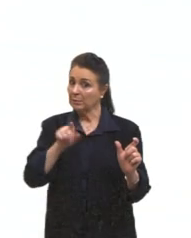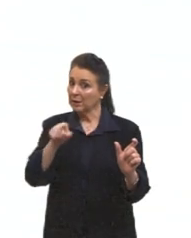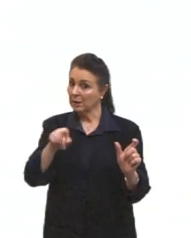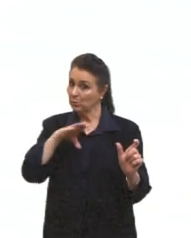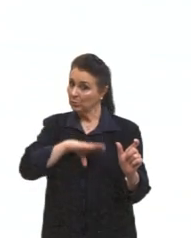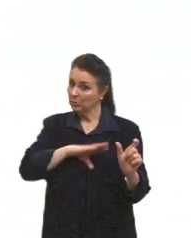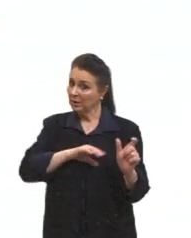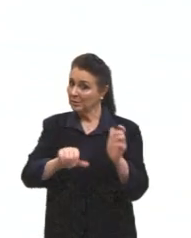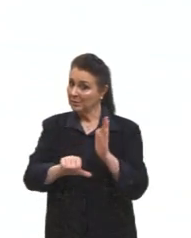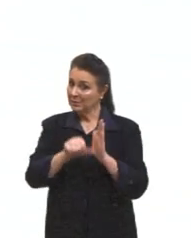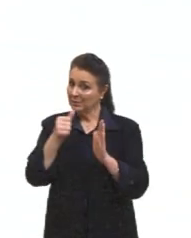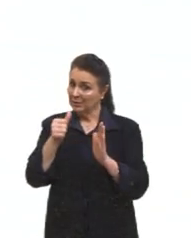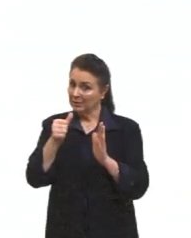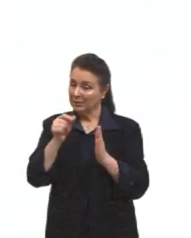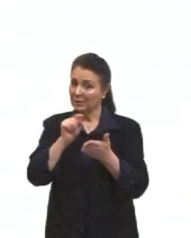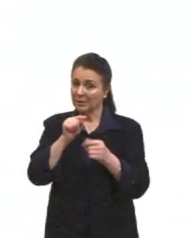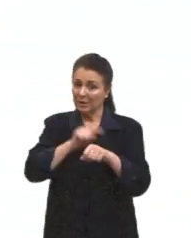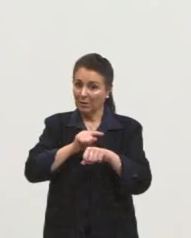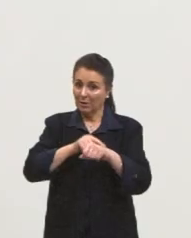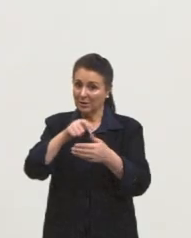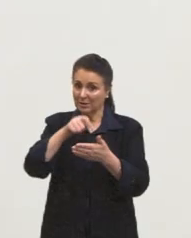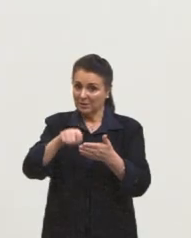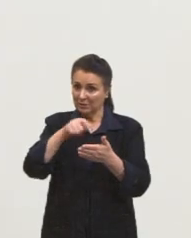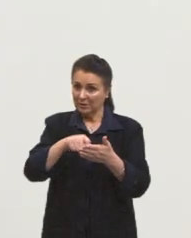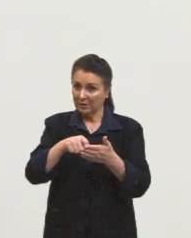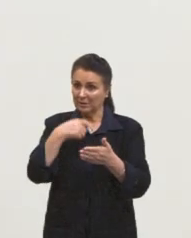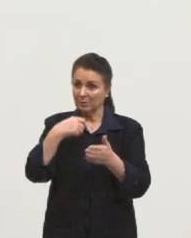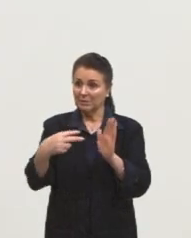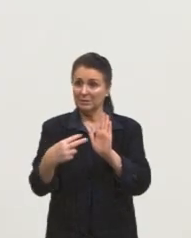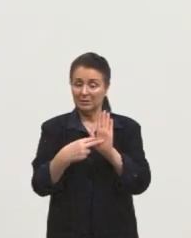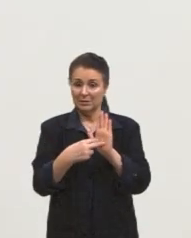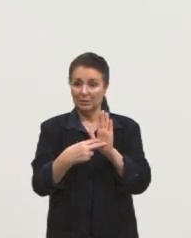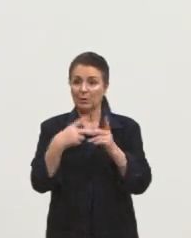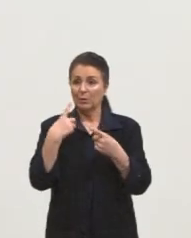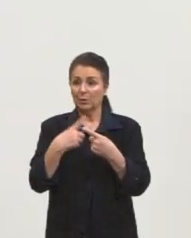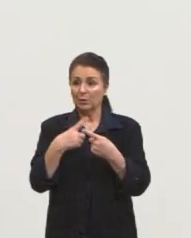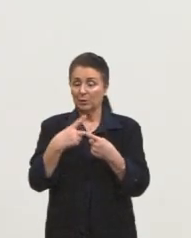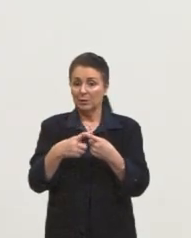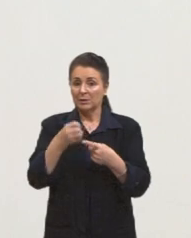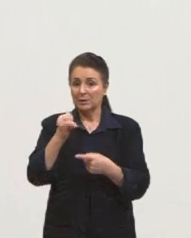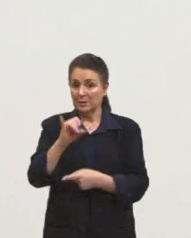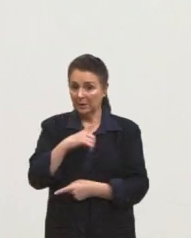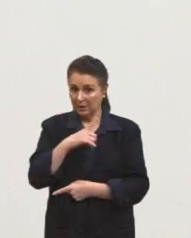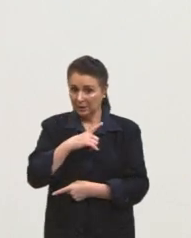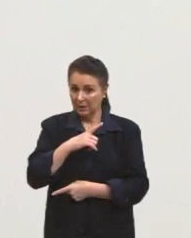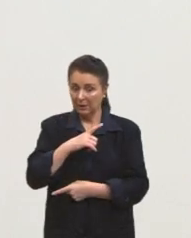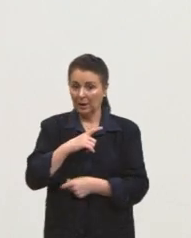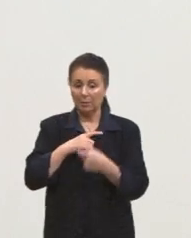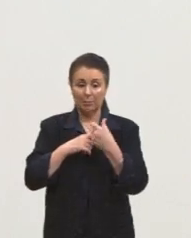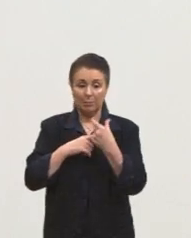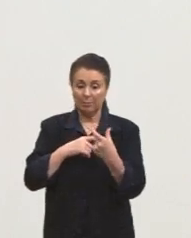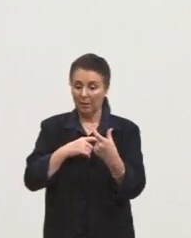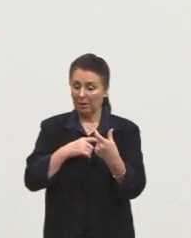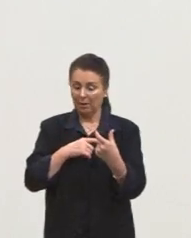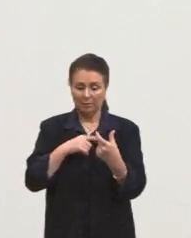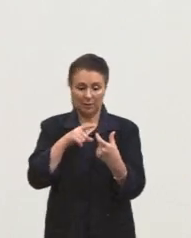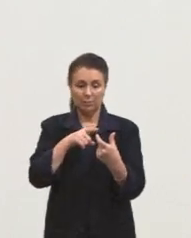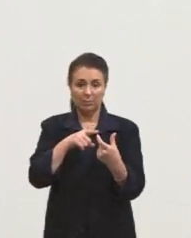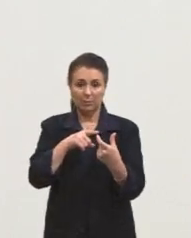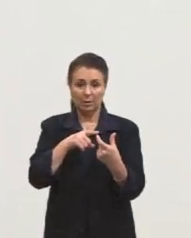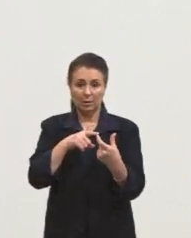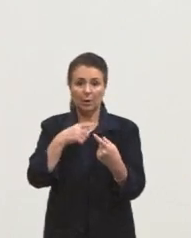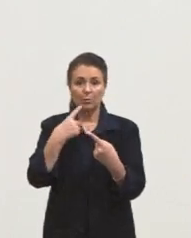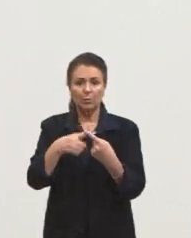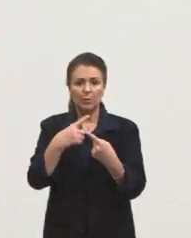Exatamente. Esses detalhes em que a gente precisa se atentar, não é, professora? Porque se tem um termo correspondente, para que eu vou